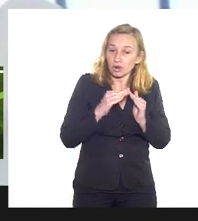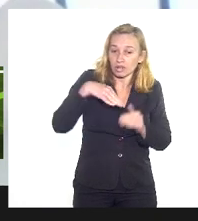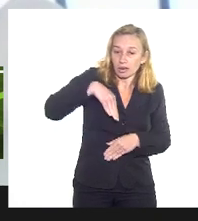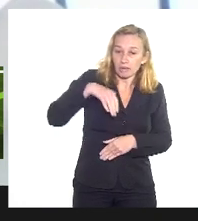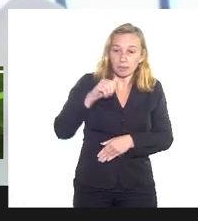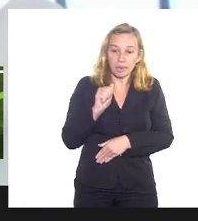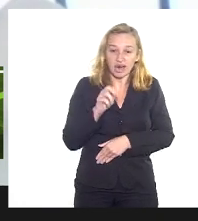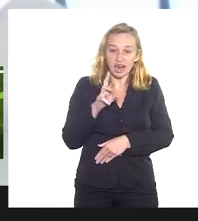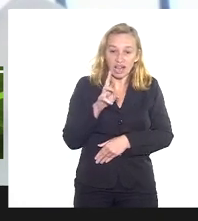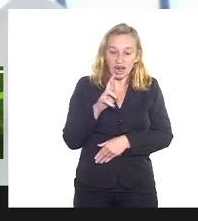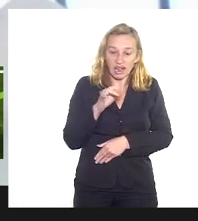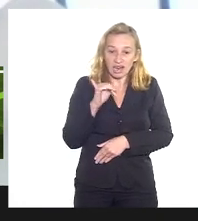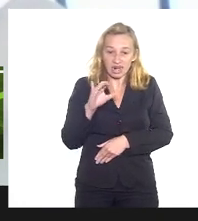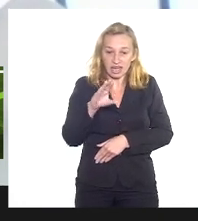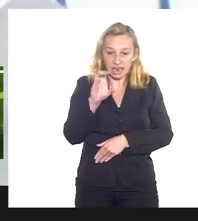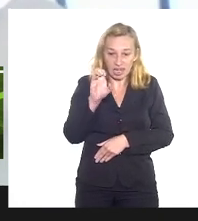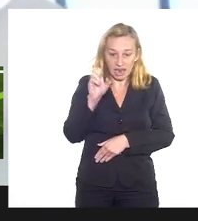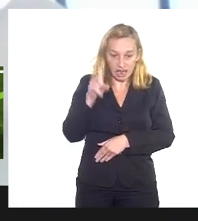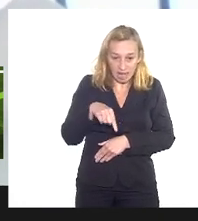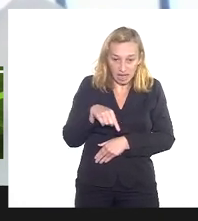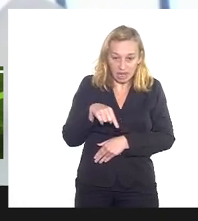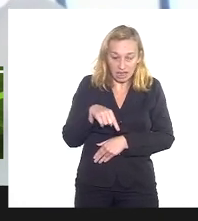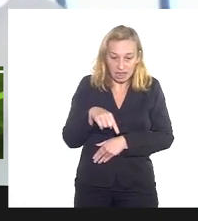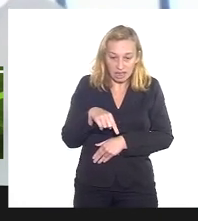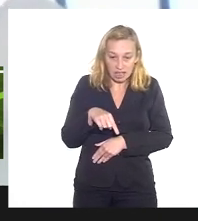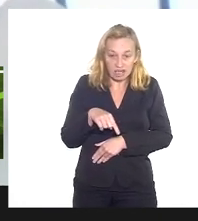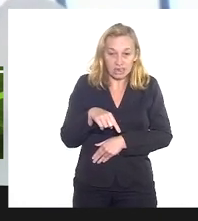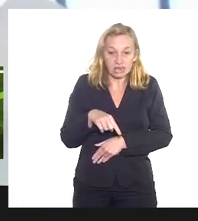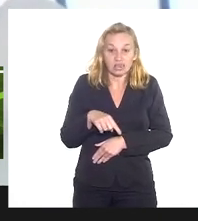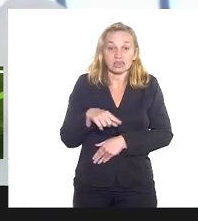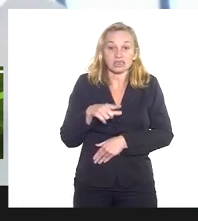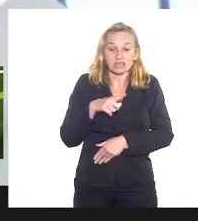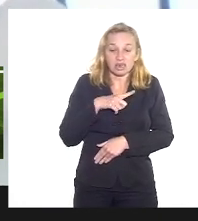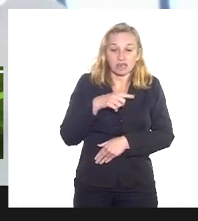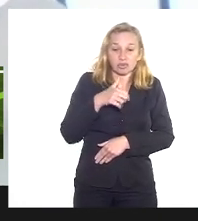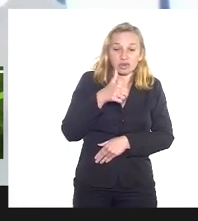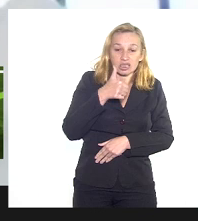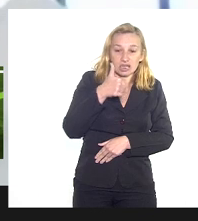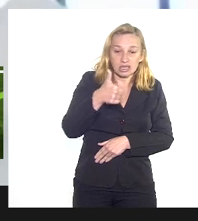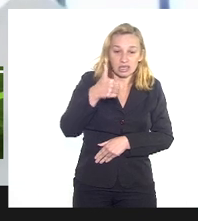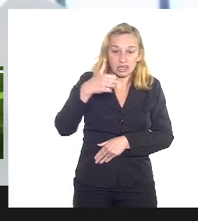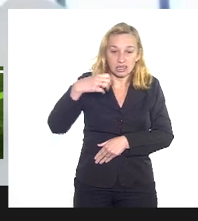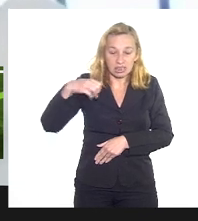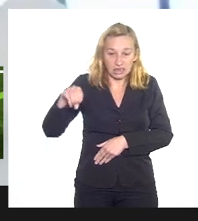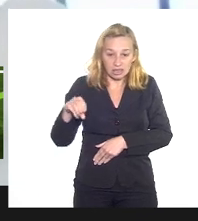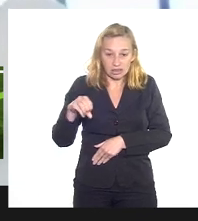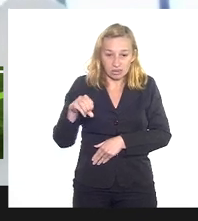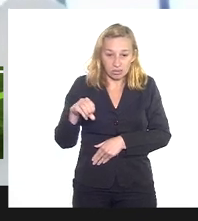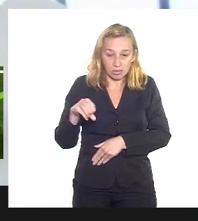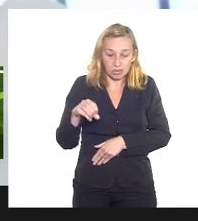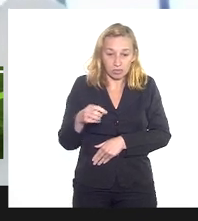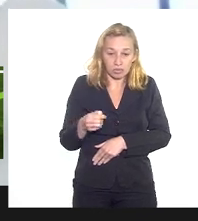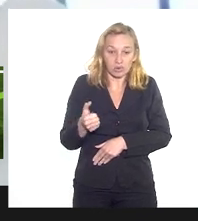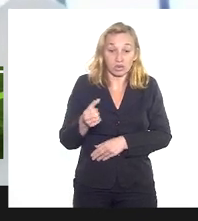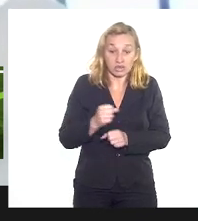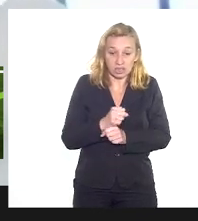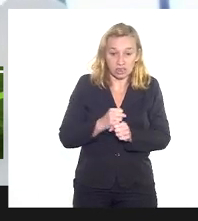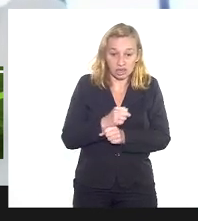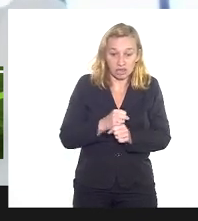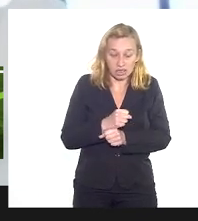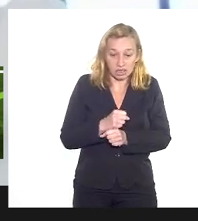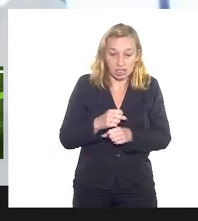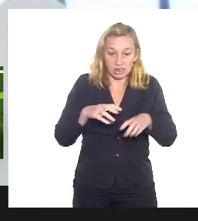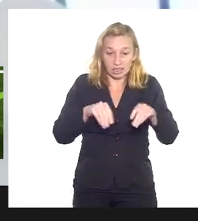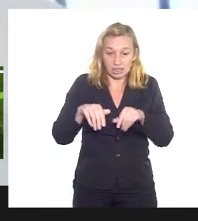Cordeirinho mas em cento e poucos anos temos as terras em São João território sagrado e quero